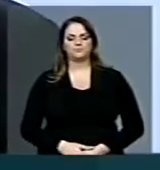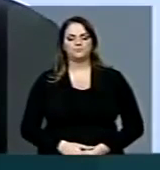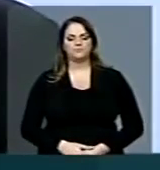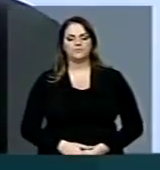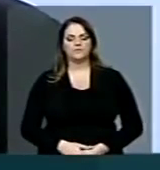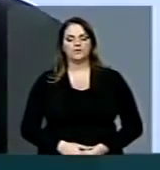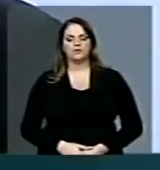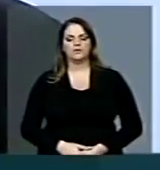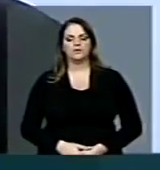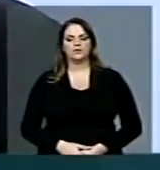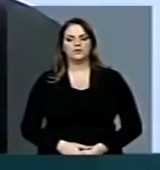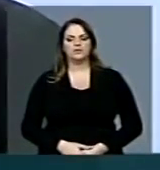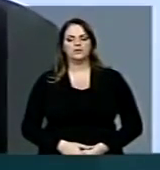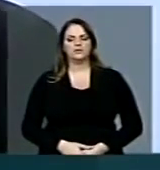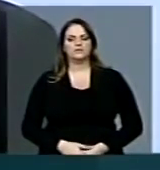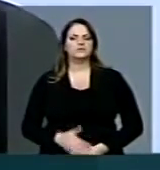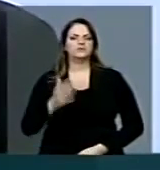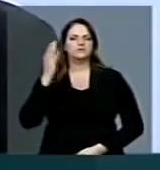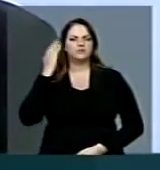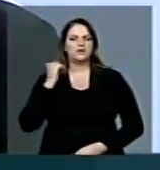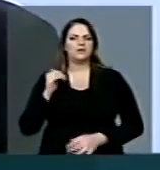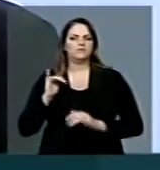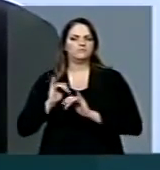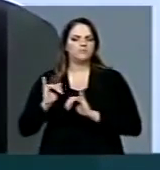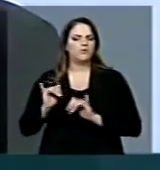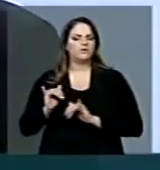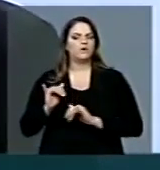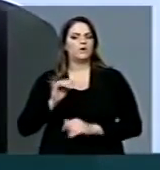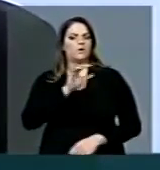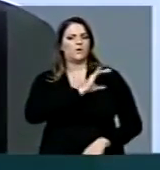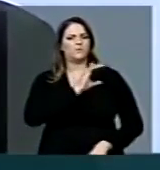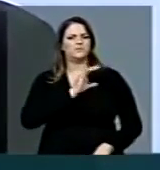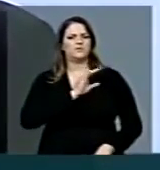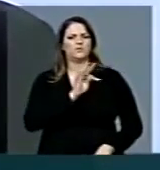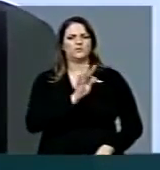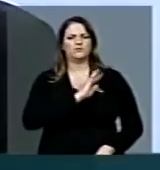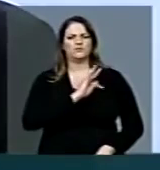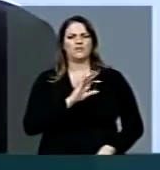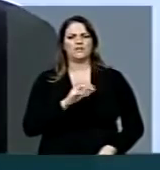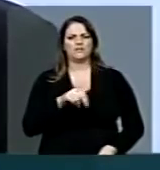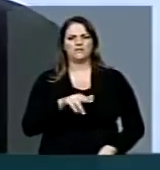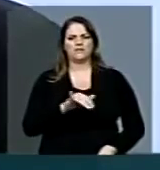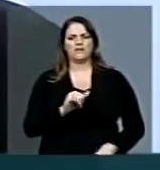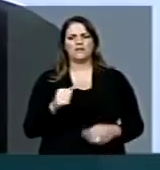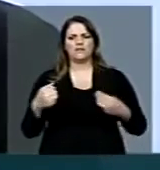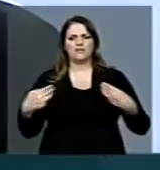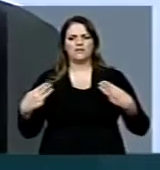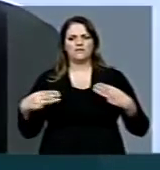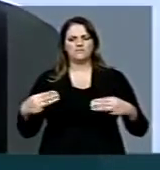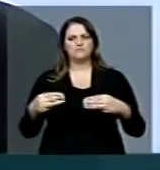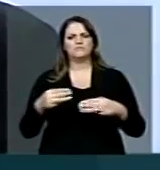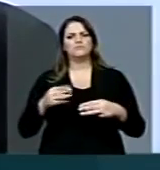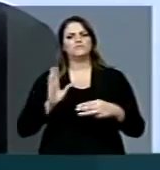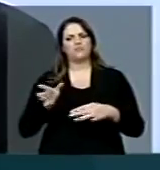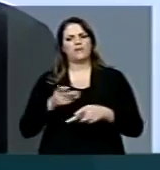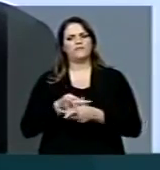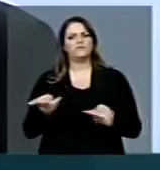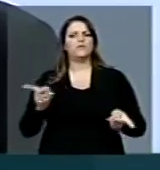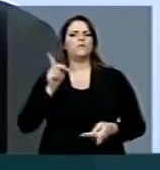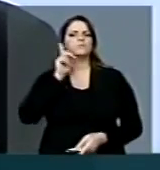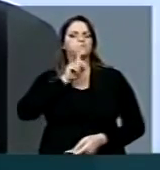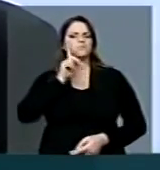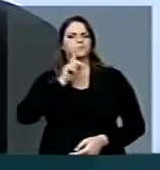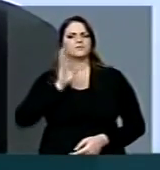Nós temos notícia de que a comissão técnica interministerial foi aos Estados Unidos. já